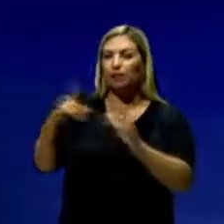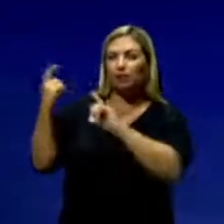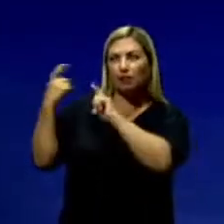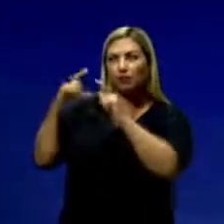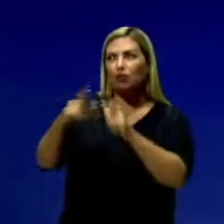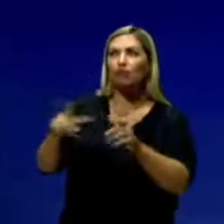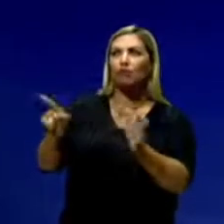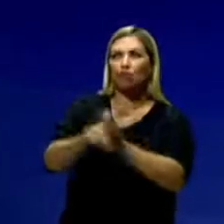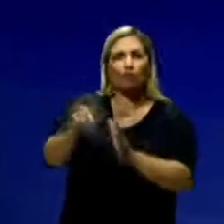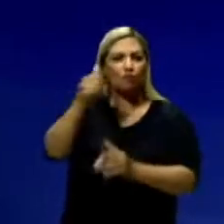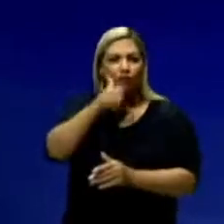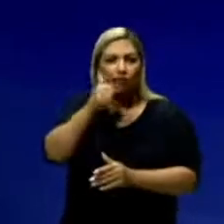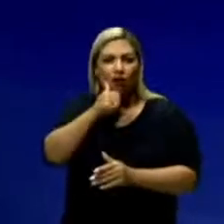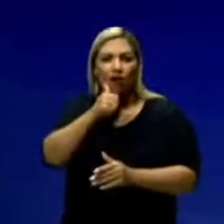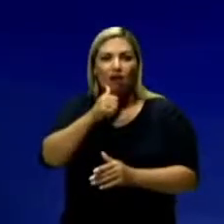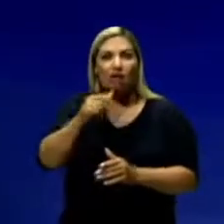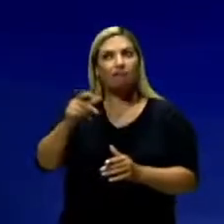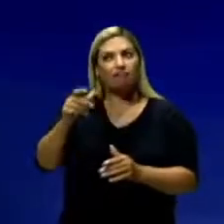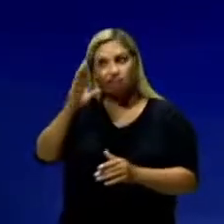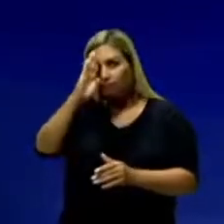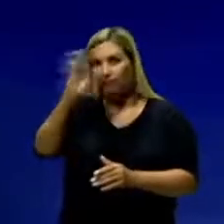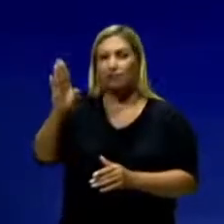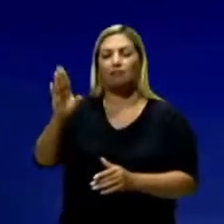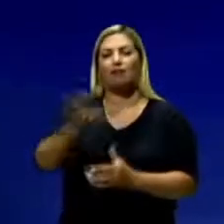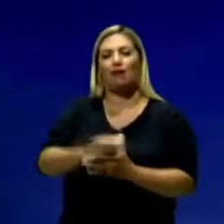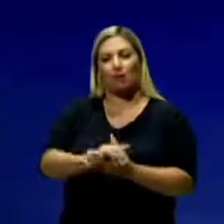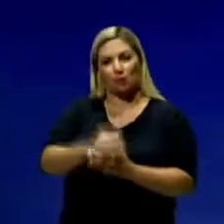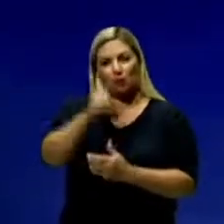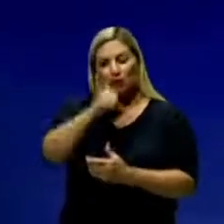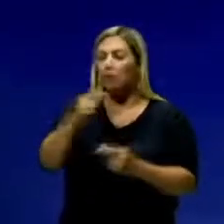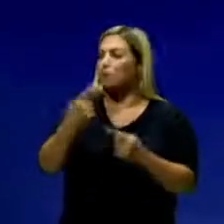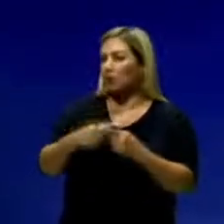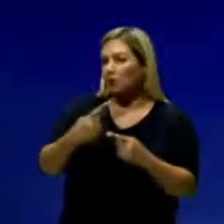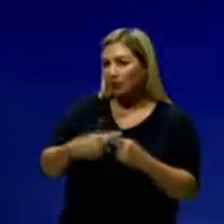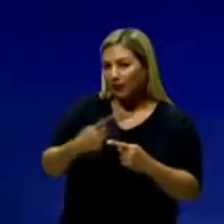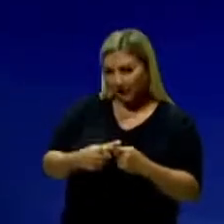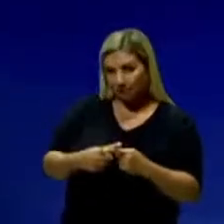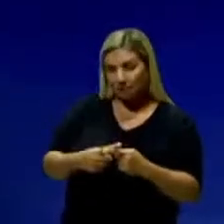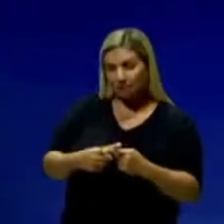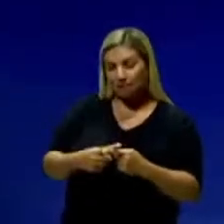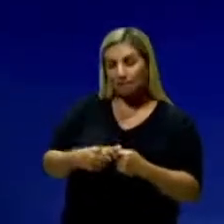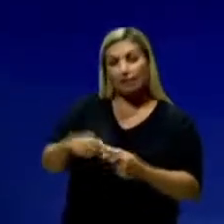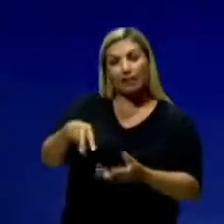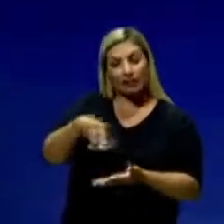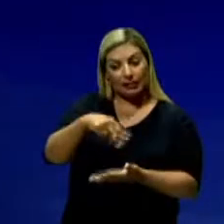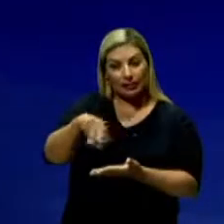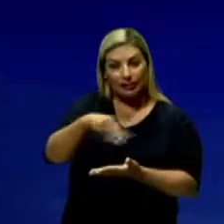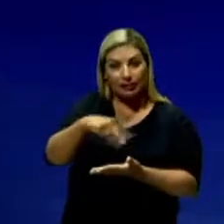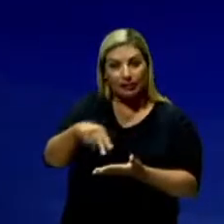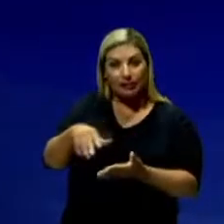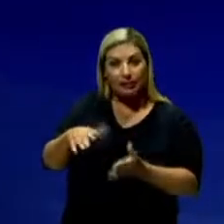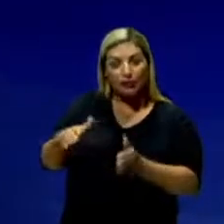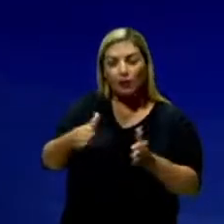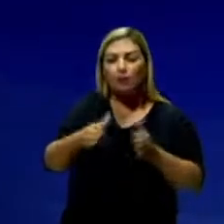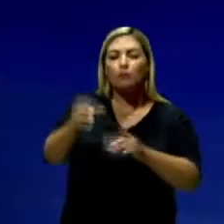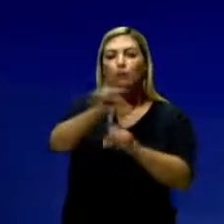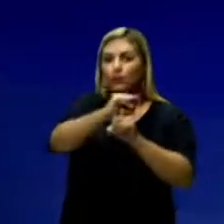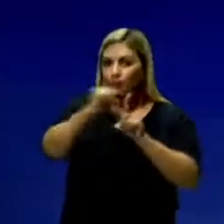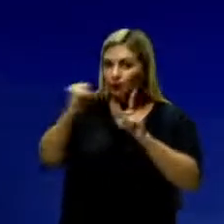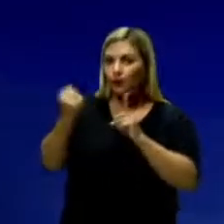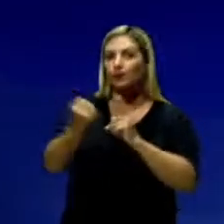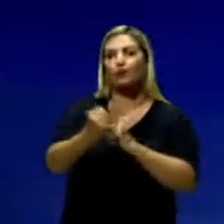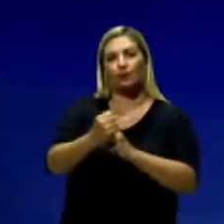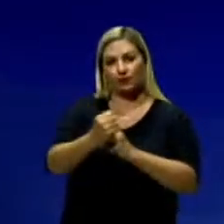protagonizada por mulheres? Por quê? As danças, elas são caminhos sociais, né?